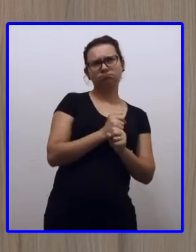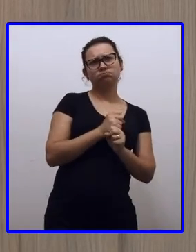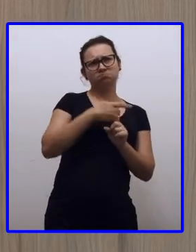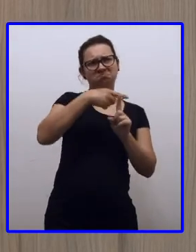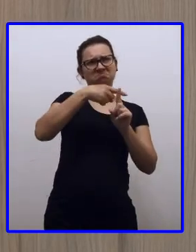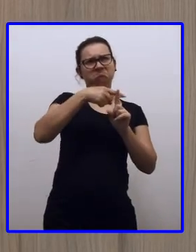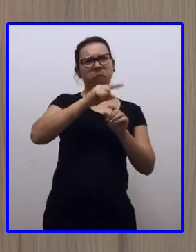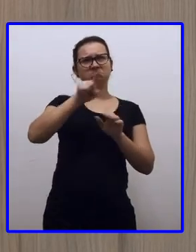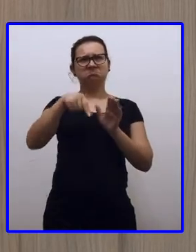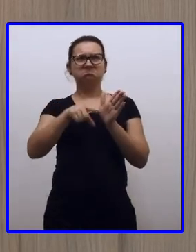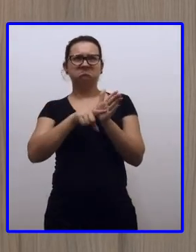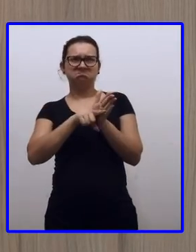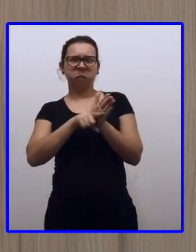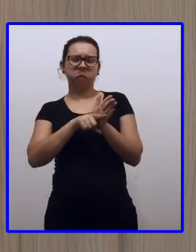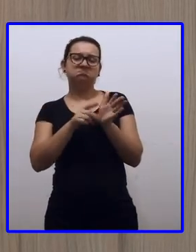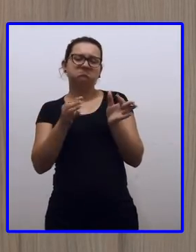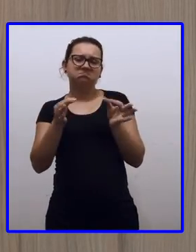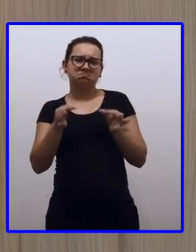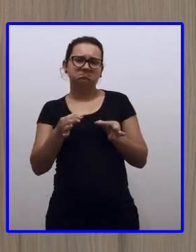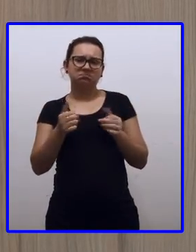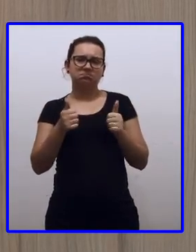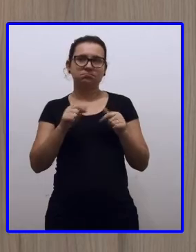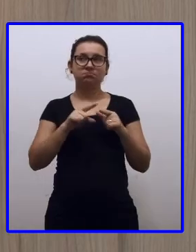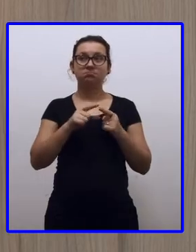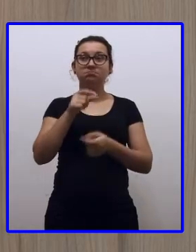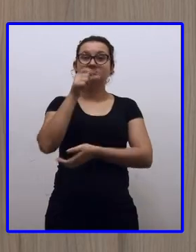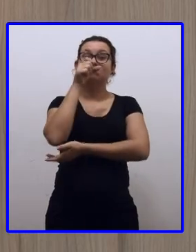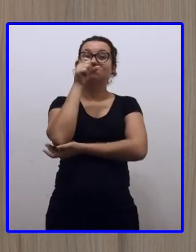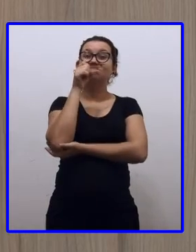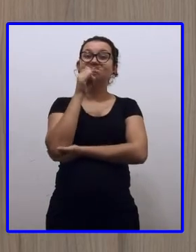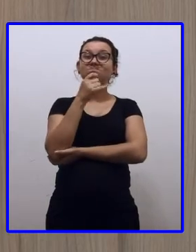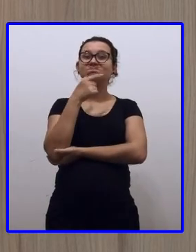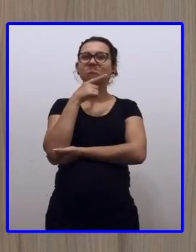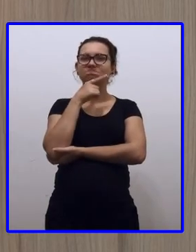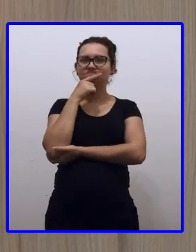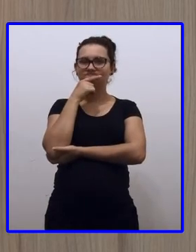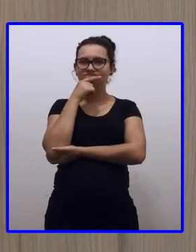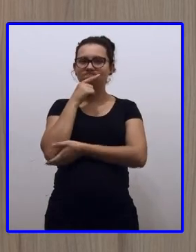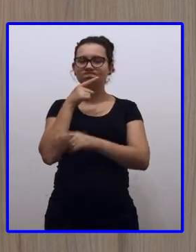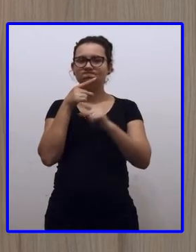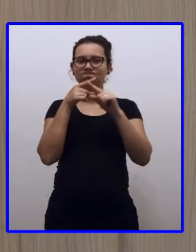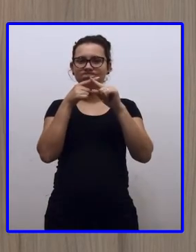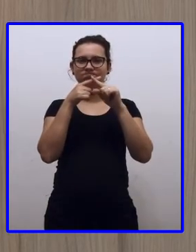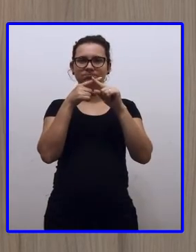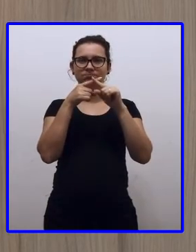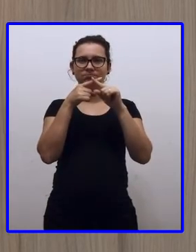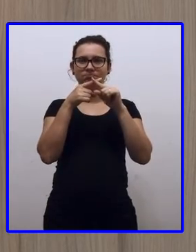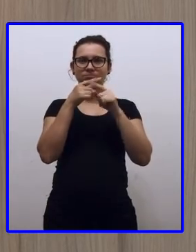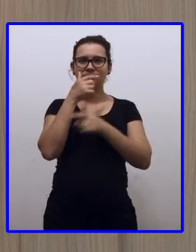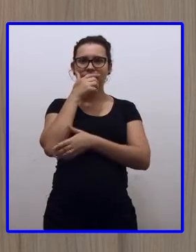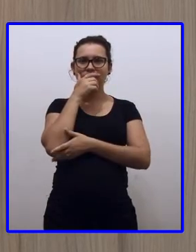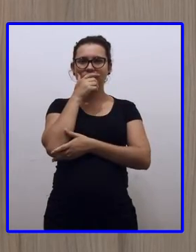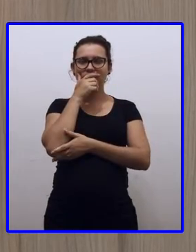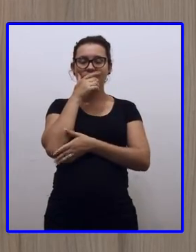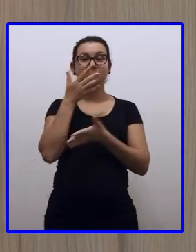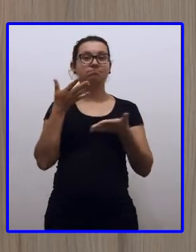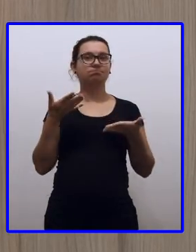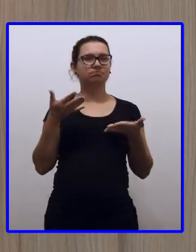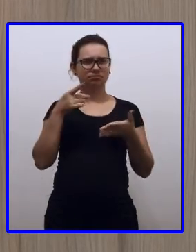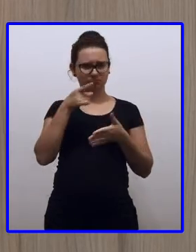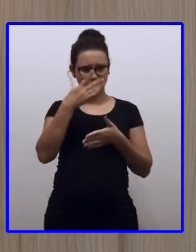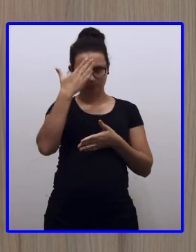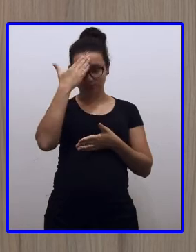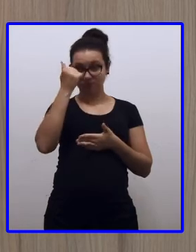sem problema nenhum. Mas, e se tiver multiplicação? Para isso, vocês